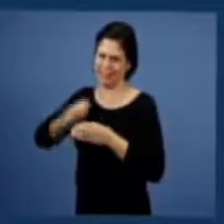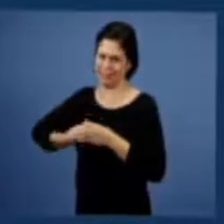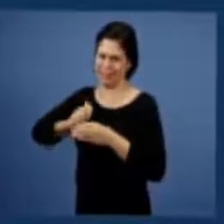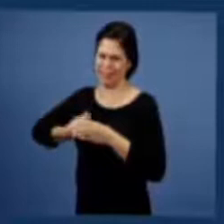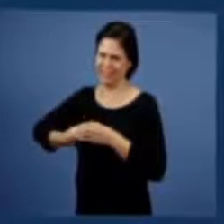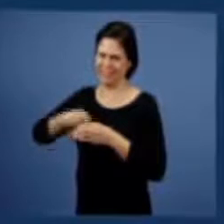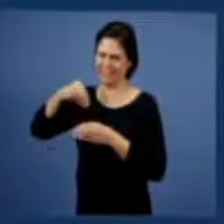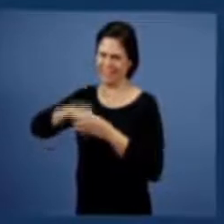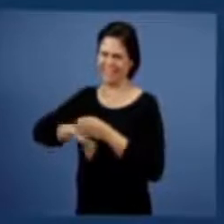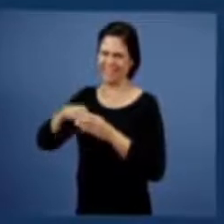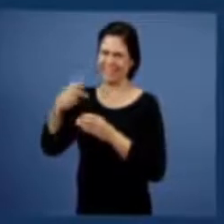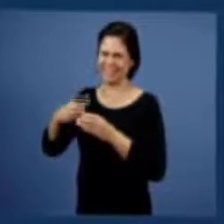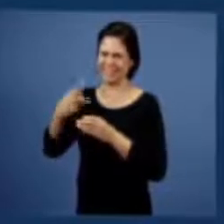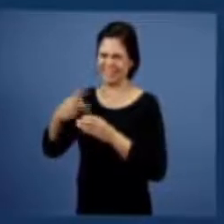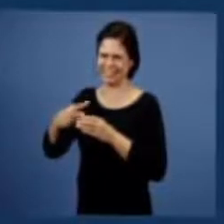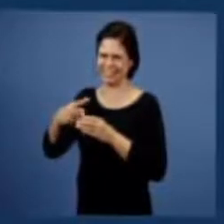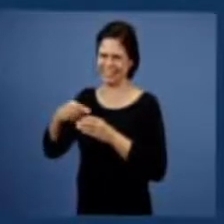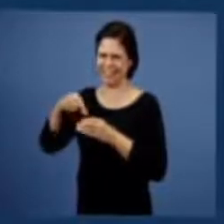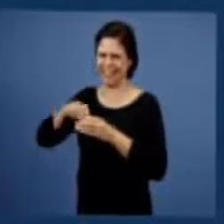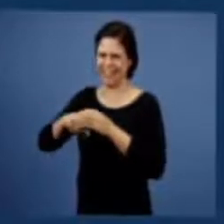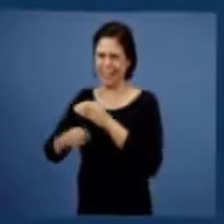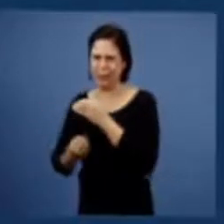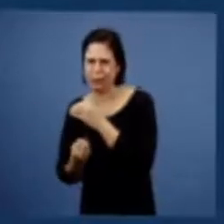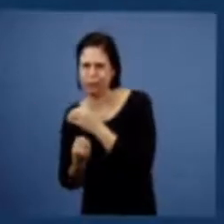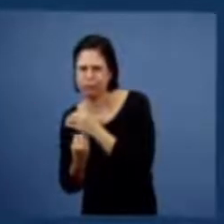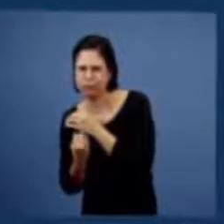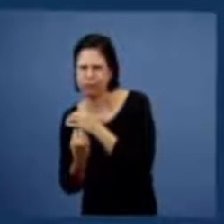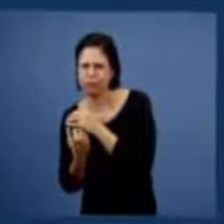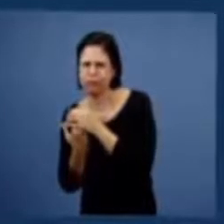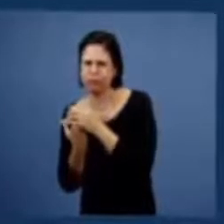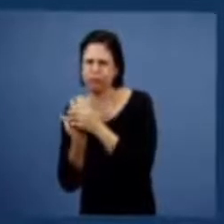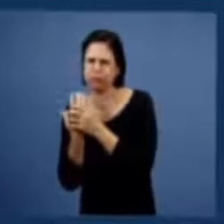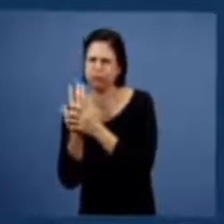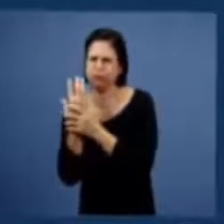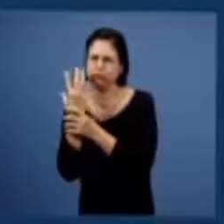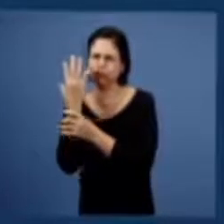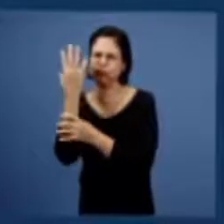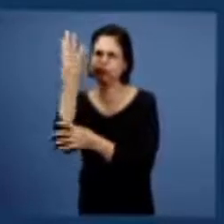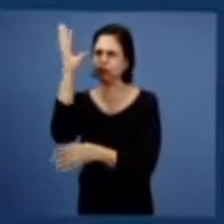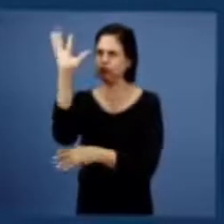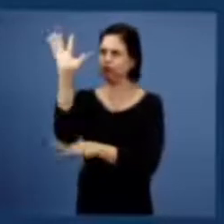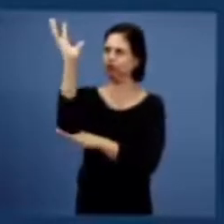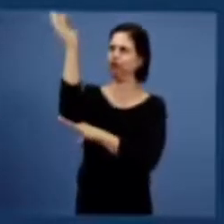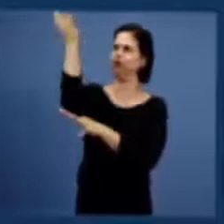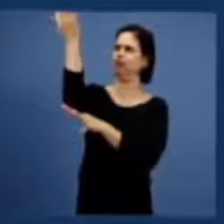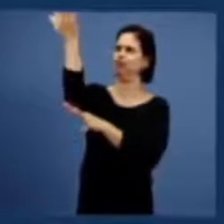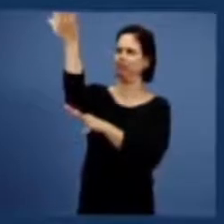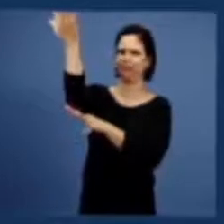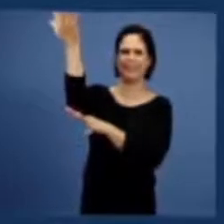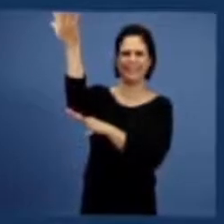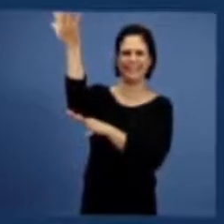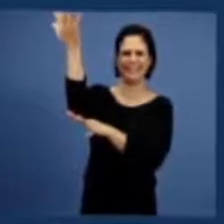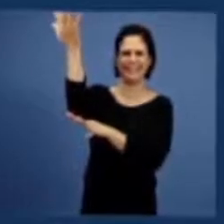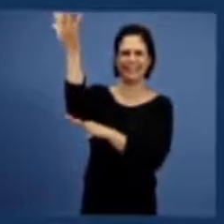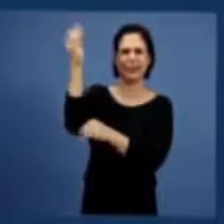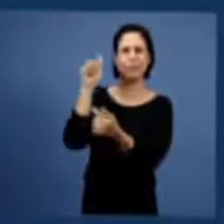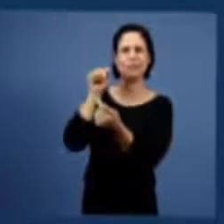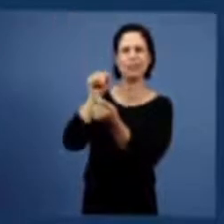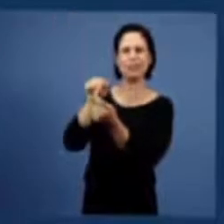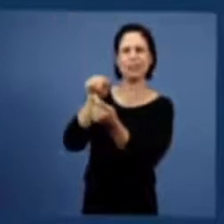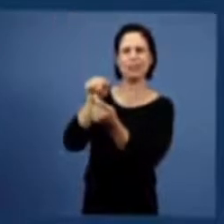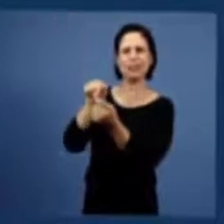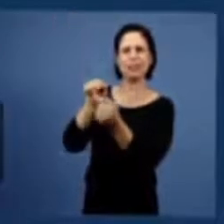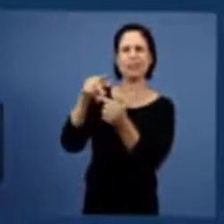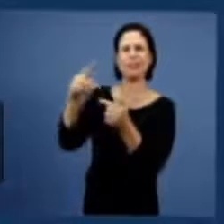e quando ela se expressa como árvore aí ela perde a sua finalidade ou seja aquela